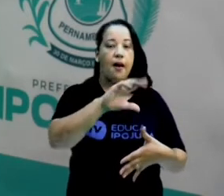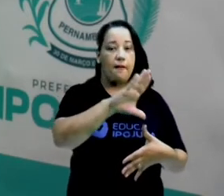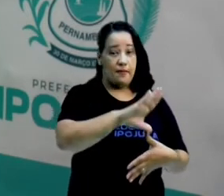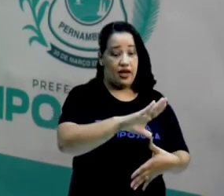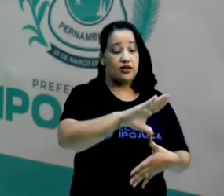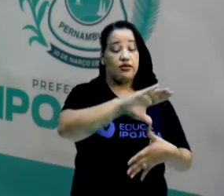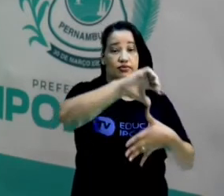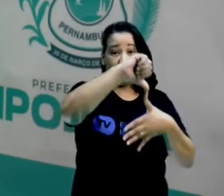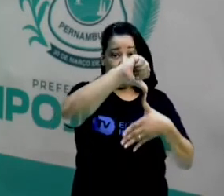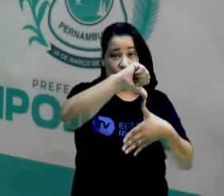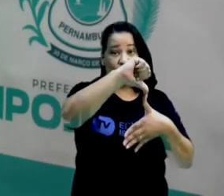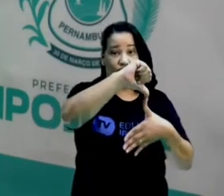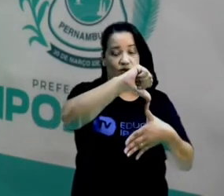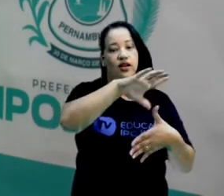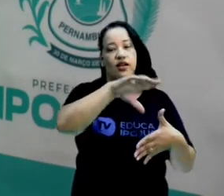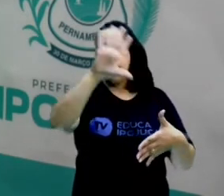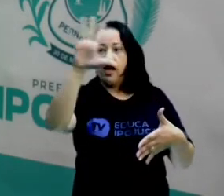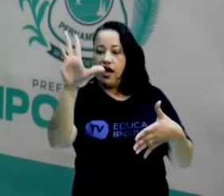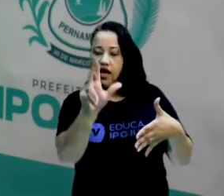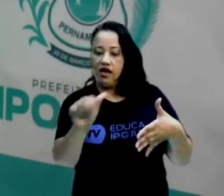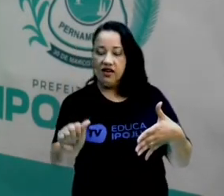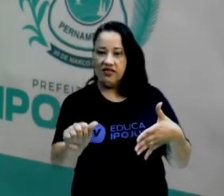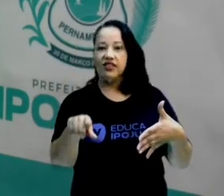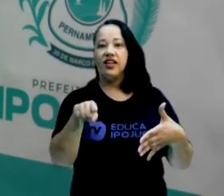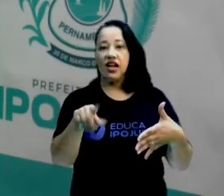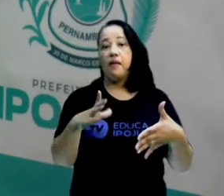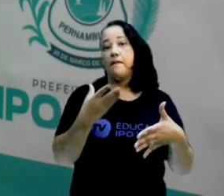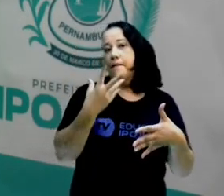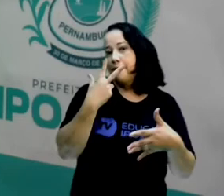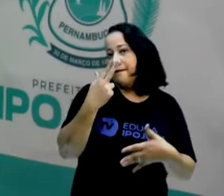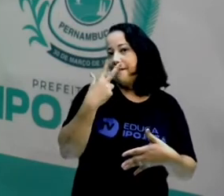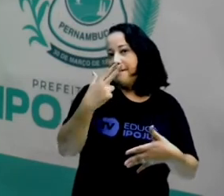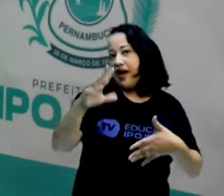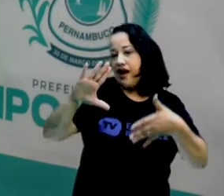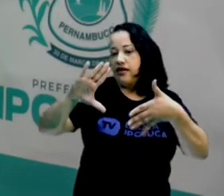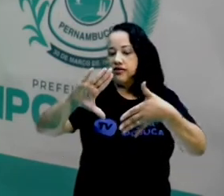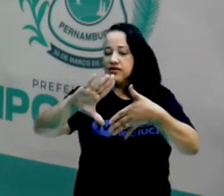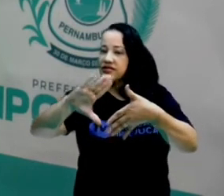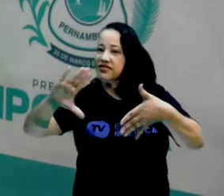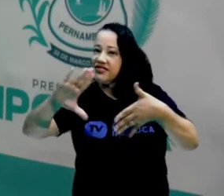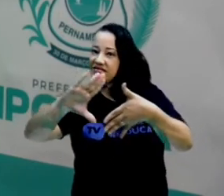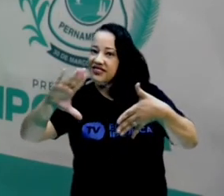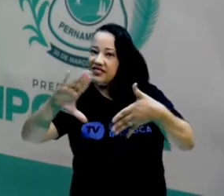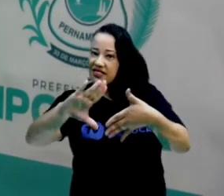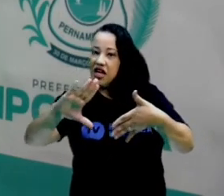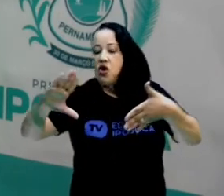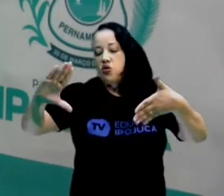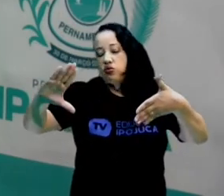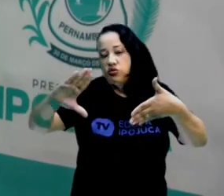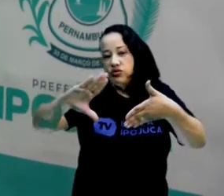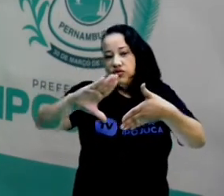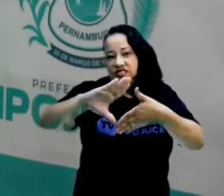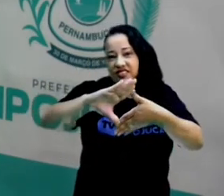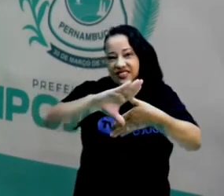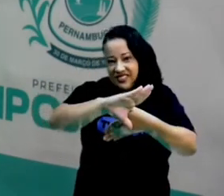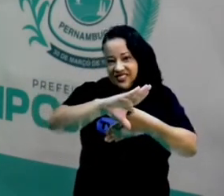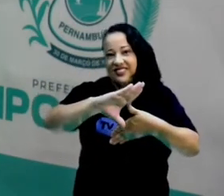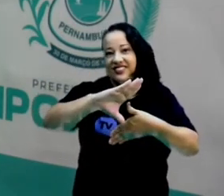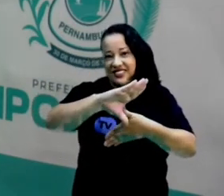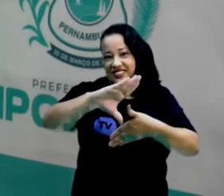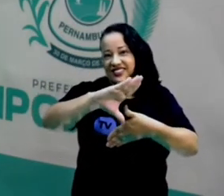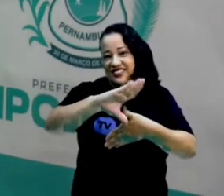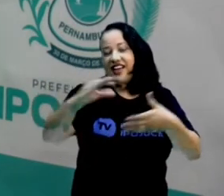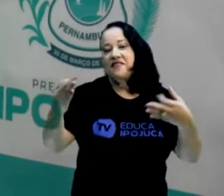pecinhas de quebra-cabeça que estão distantes uma da outra. Se a gente juntar elas, elas vão se